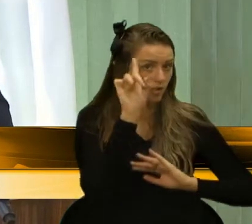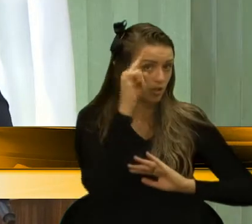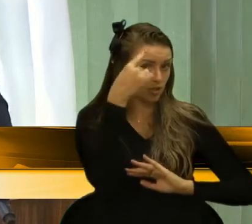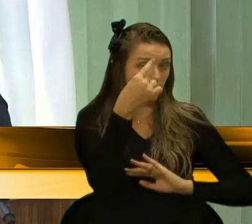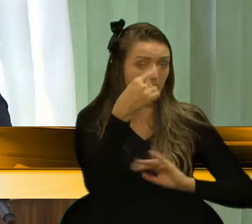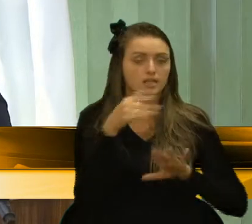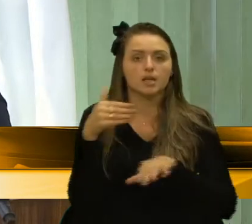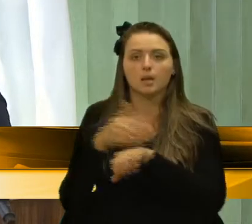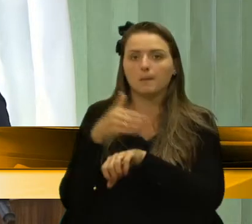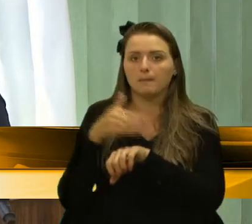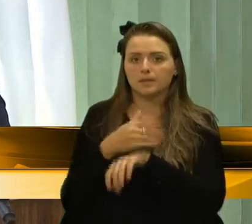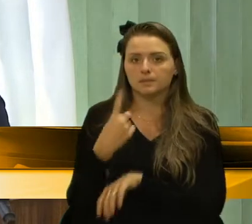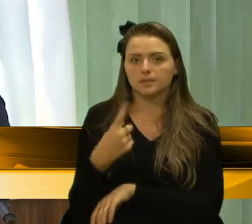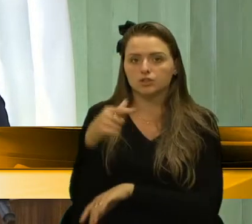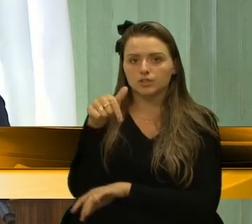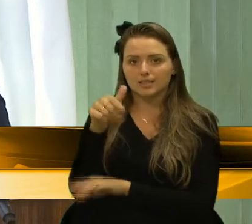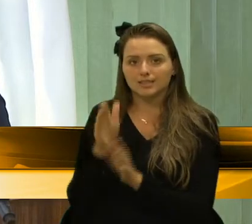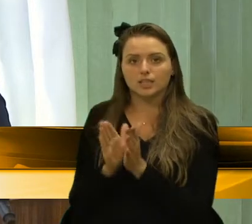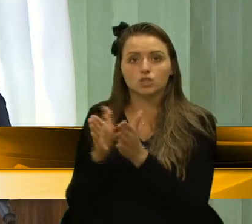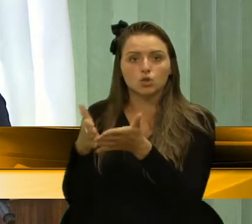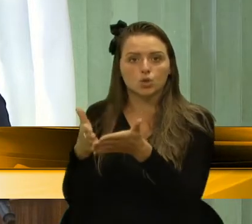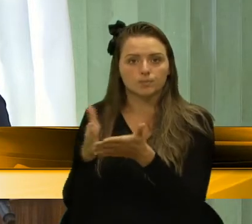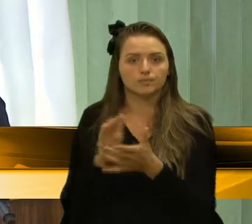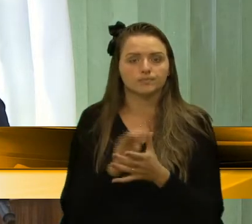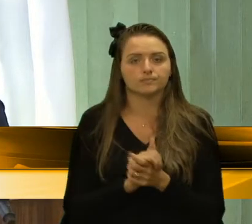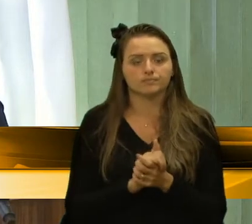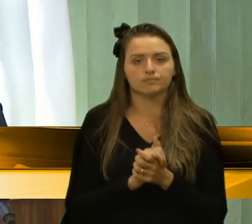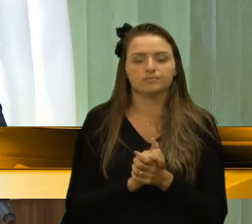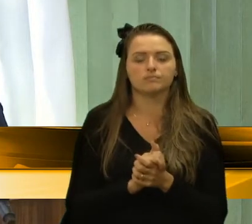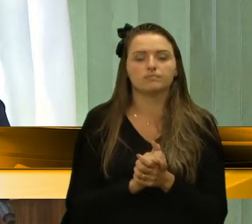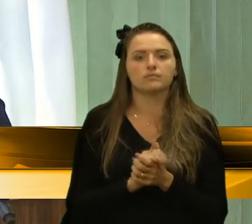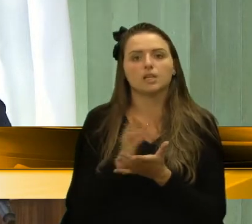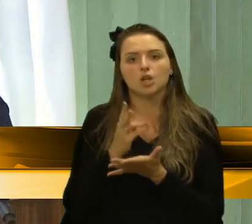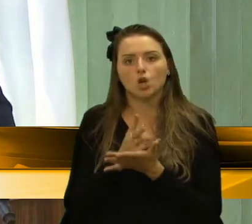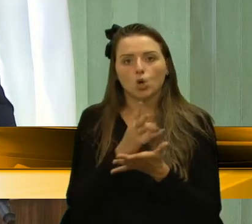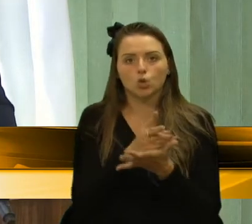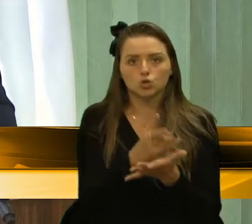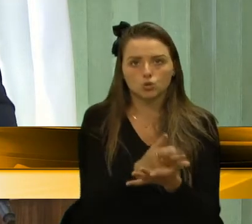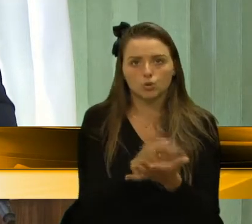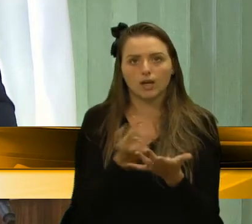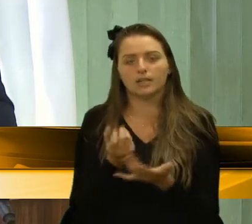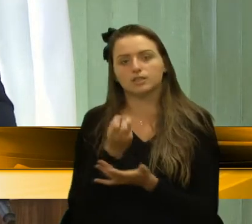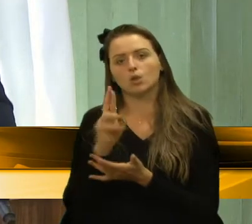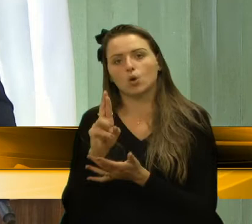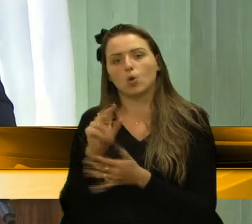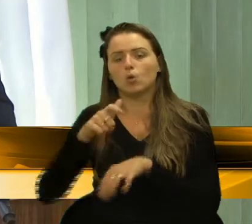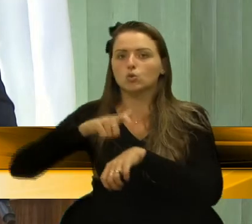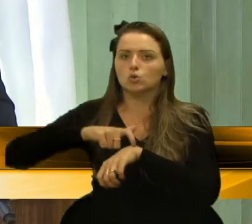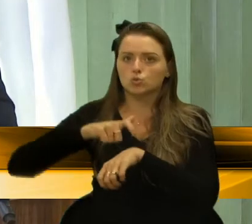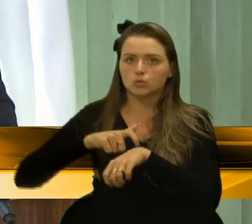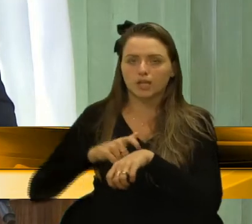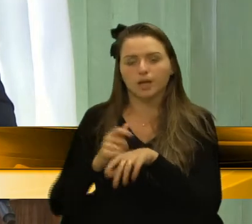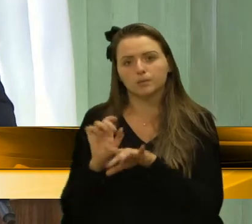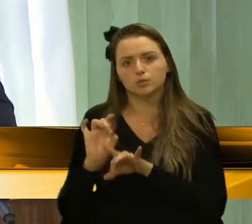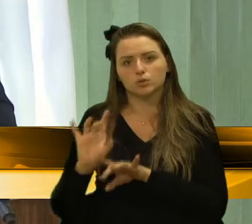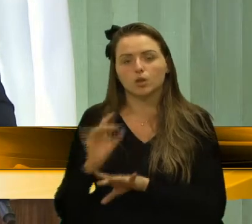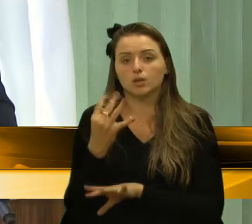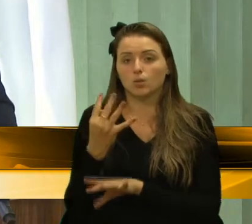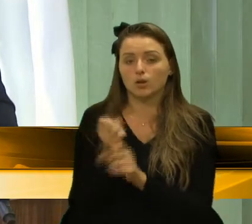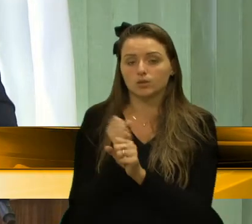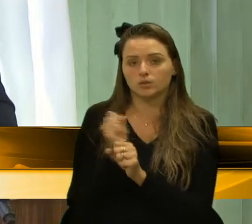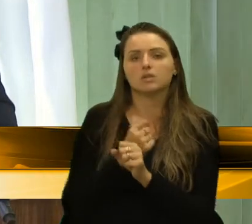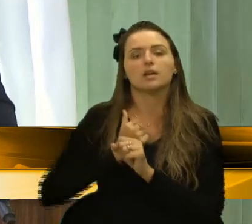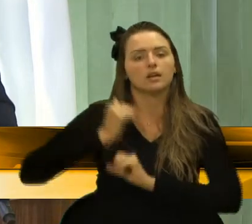participei de 17 comissões, entre permanentes e temporárias, ao longo de quatro anos. Acredito que